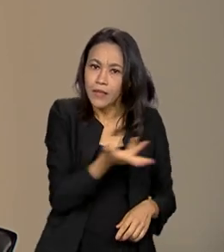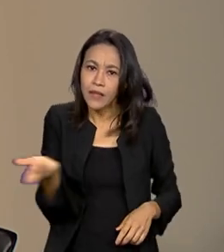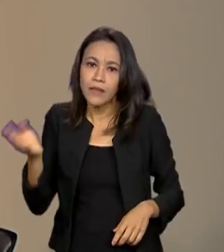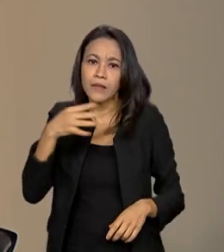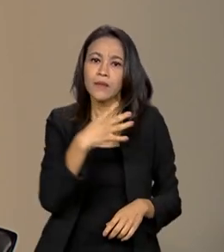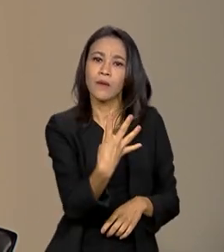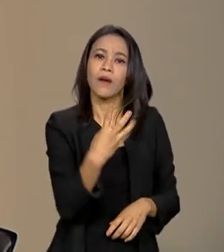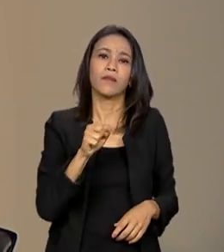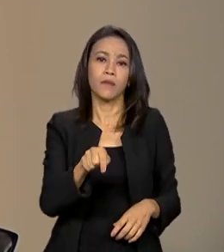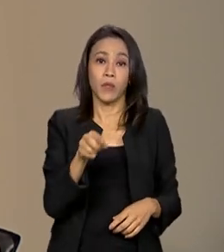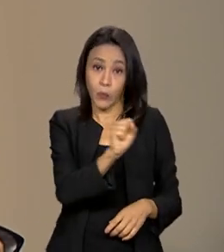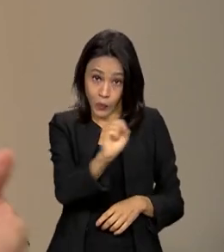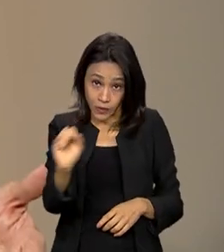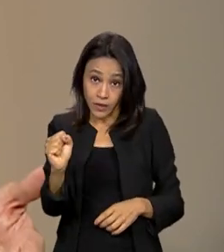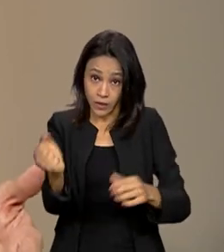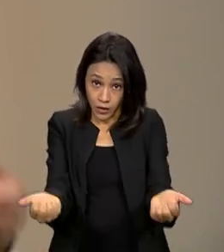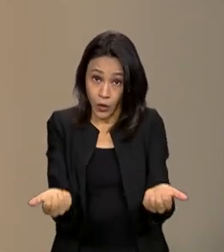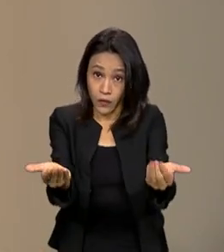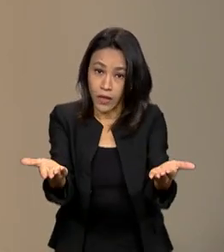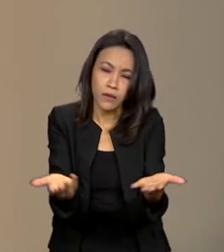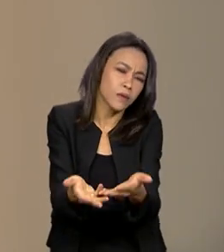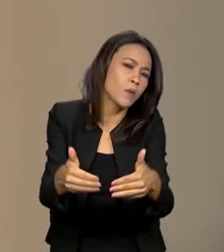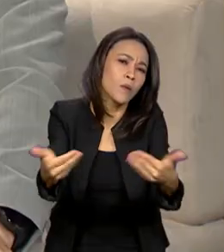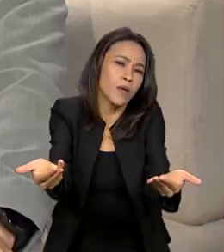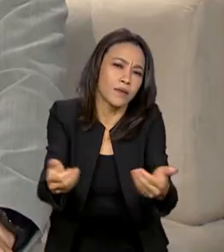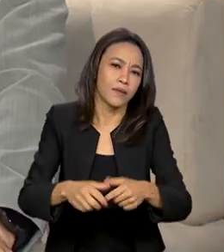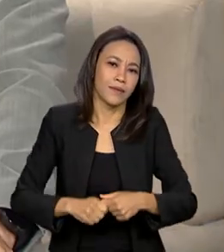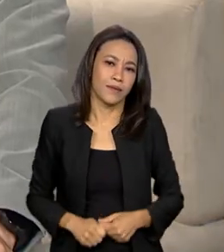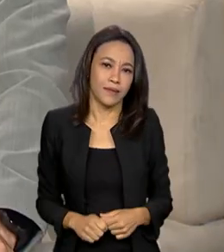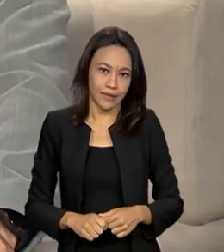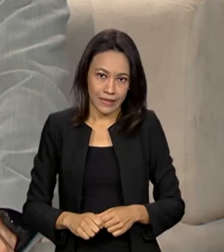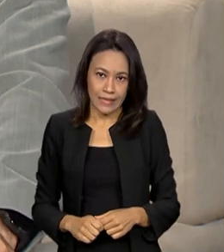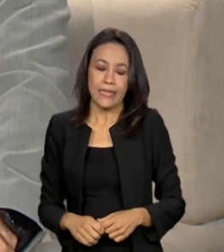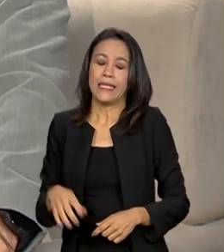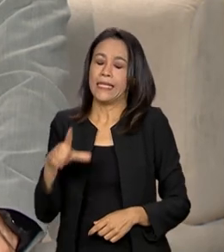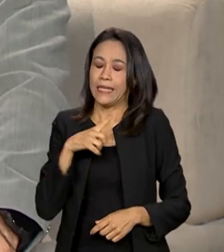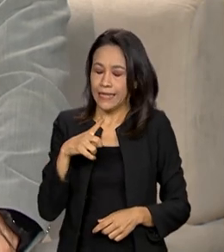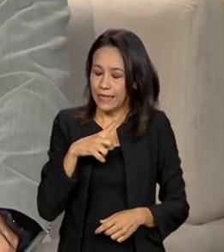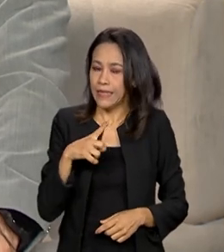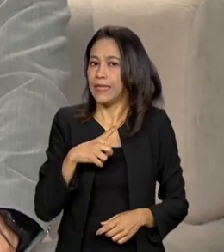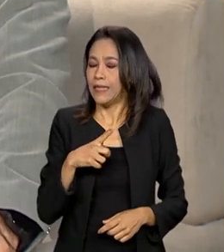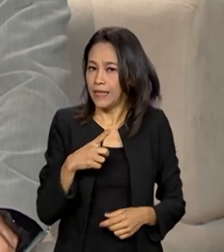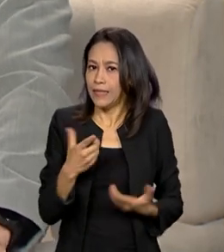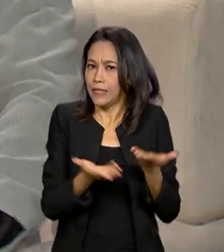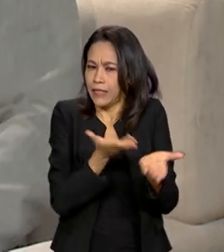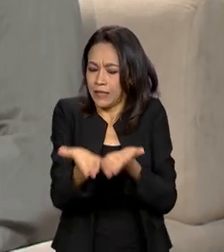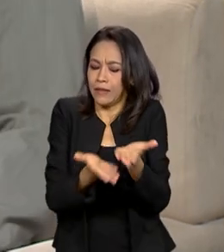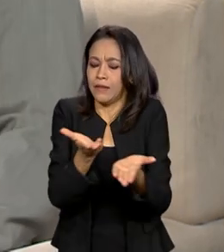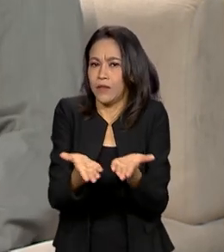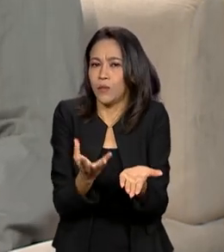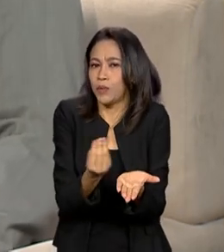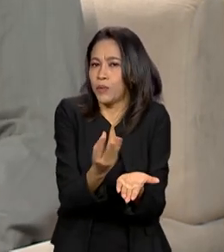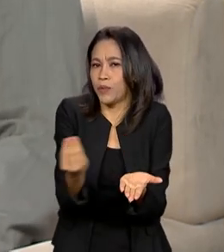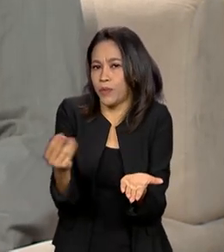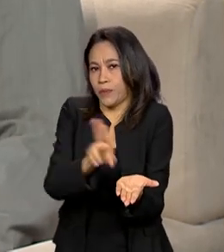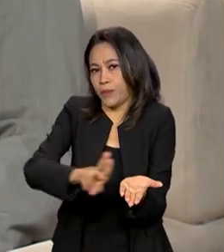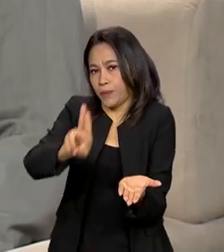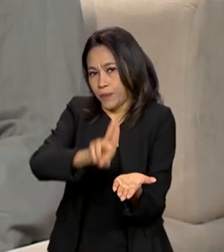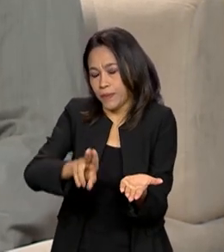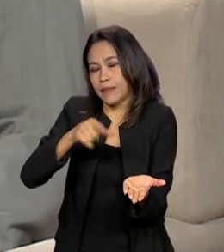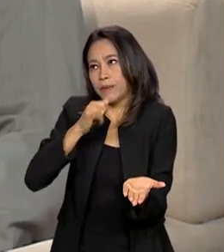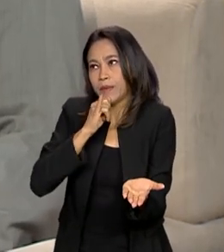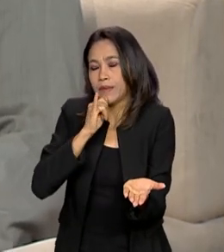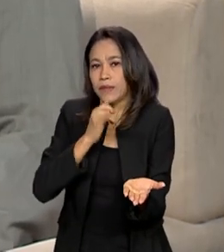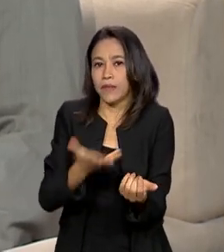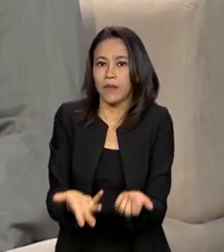serviços digitalizados. Quais são eles, secretário? Sem dúvida. E tem serviços muito utilizados, né? A gente gosta de dar o